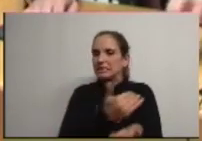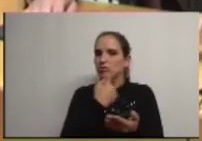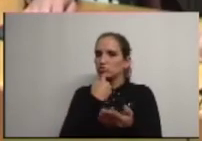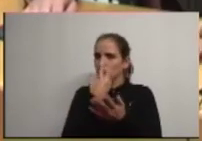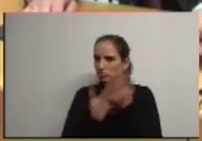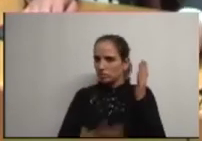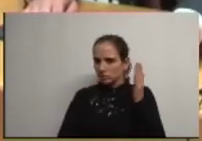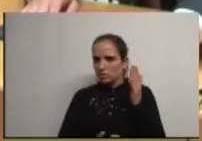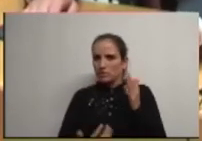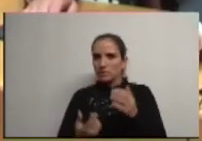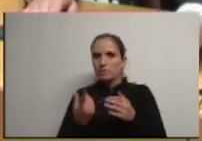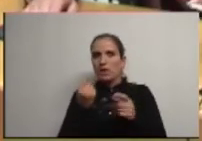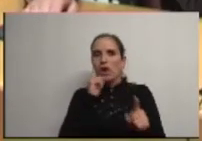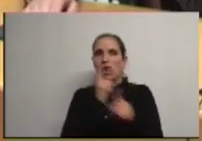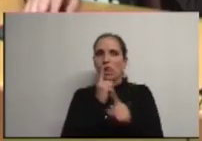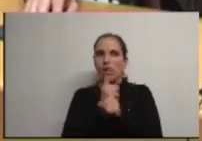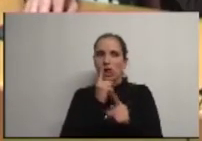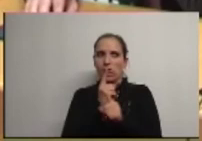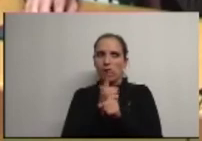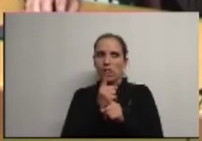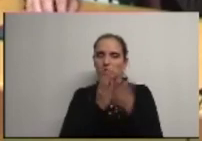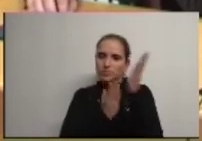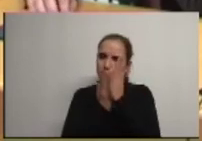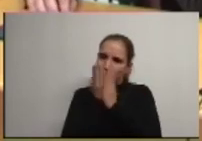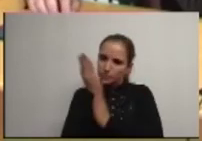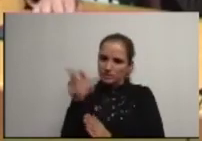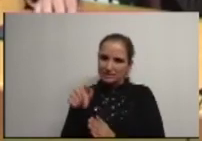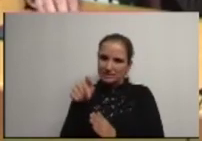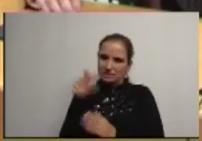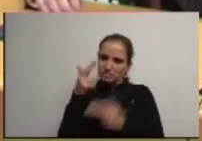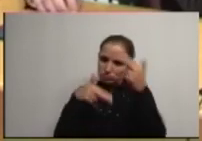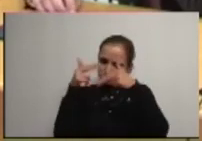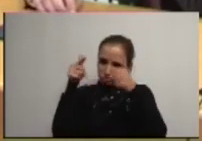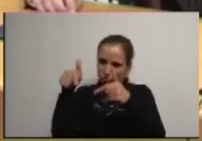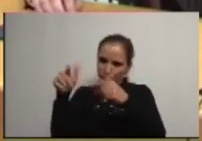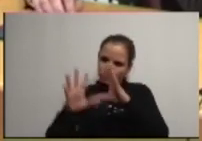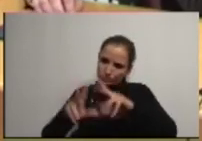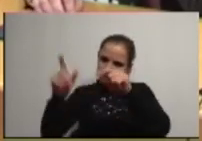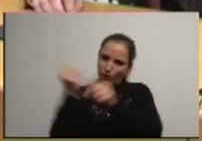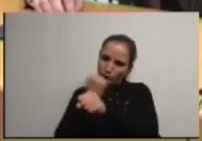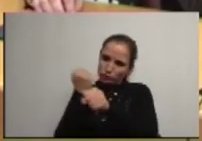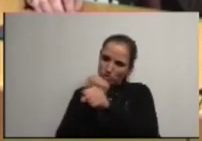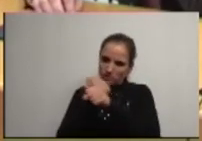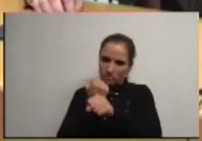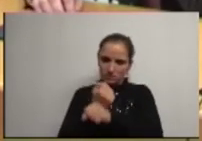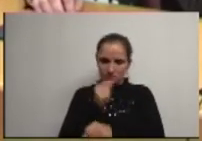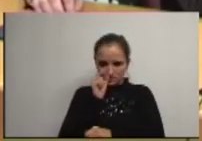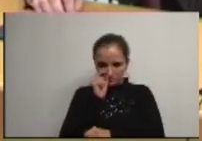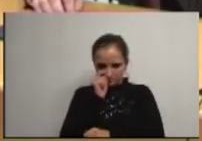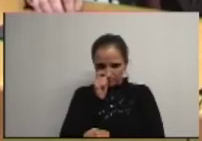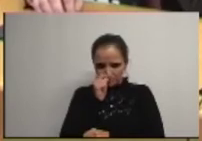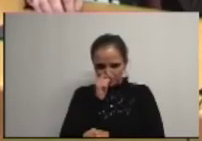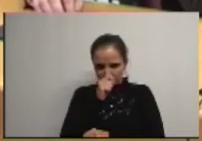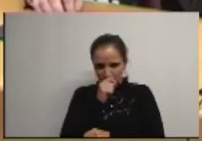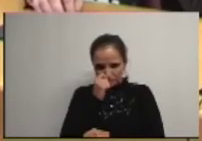para manter estas manter estas estas um programa cultural